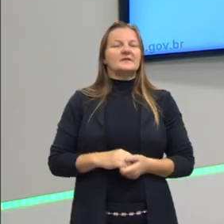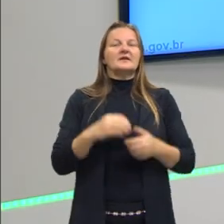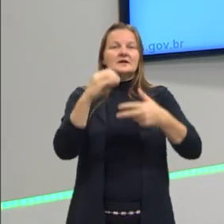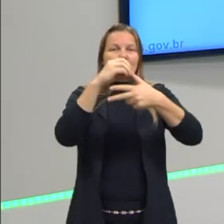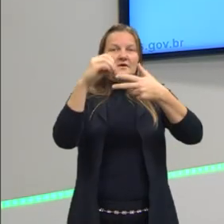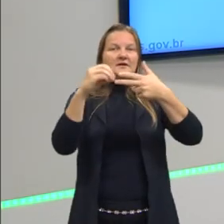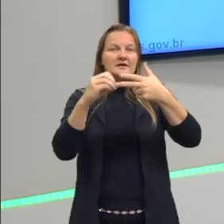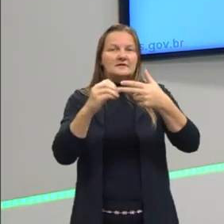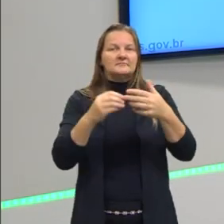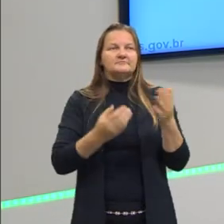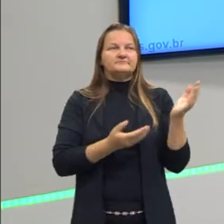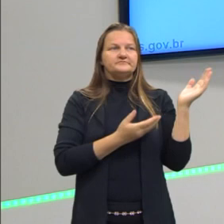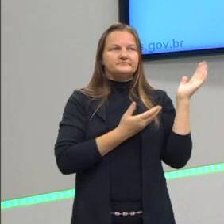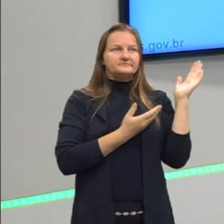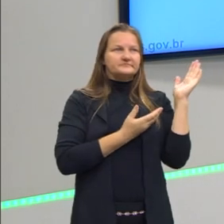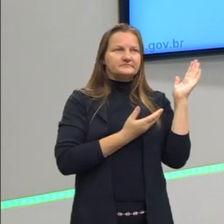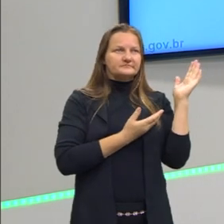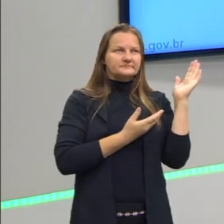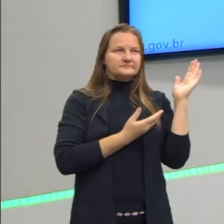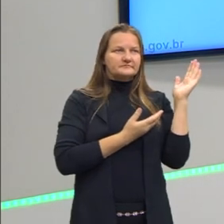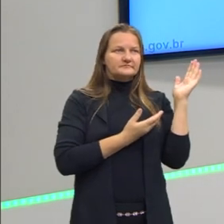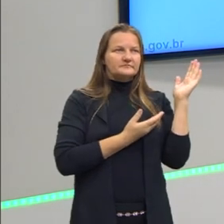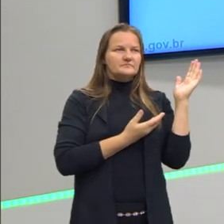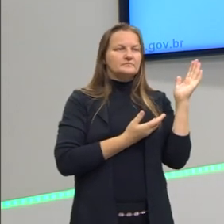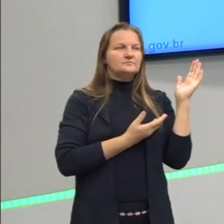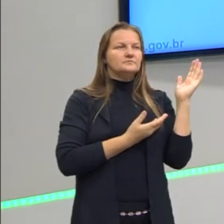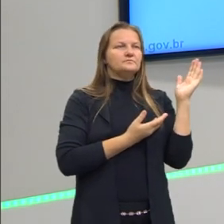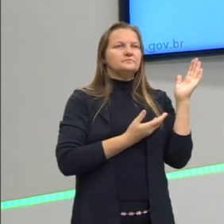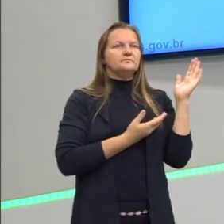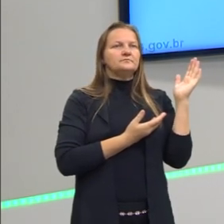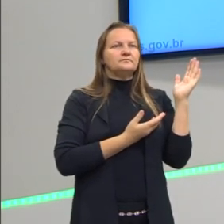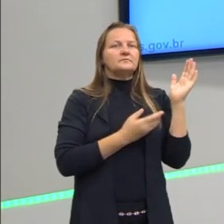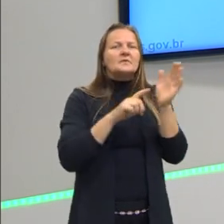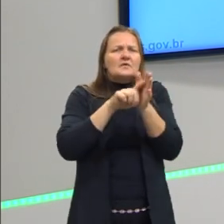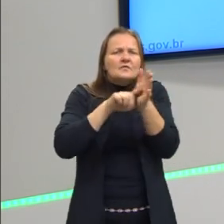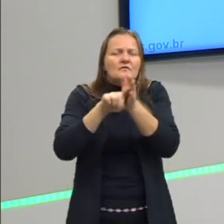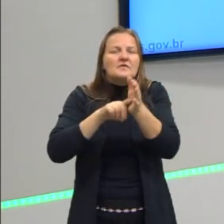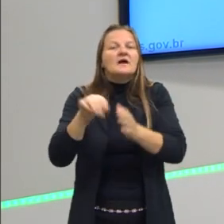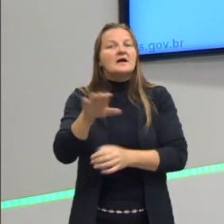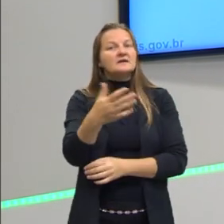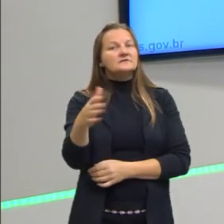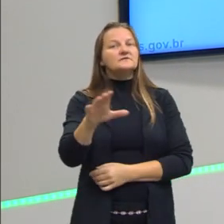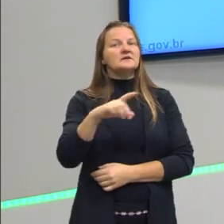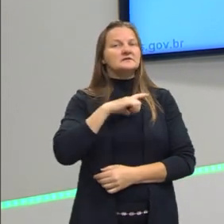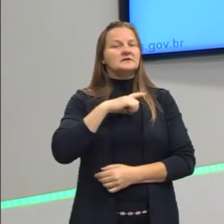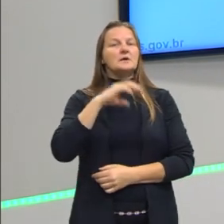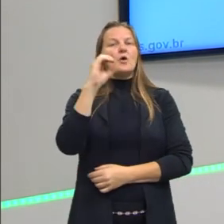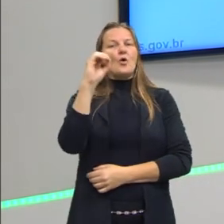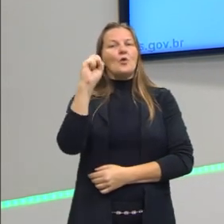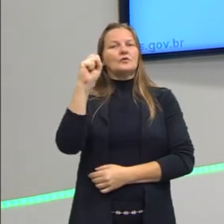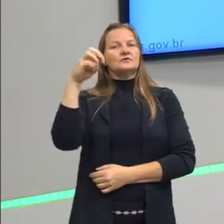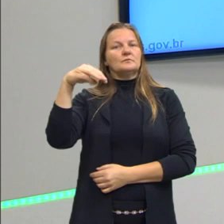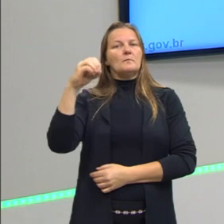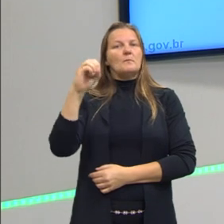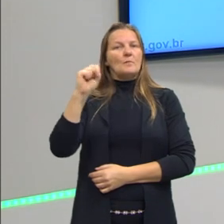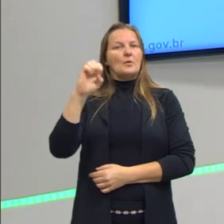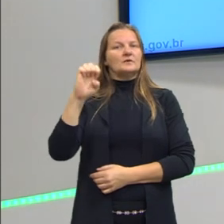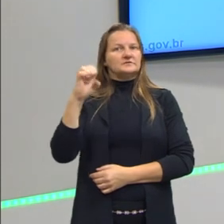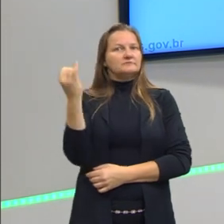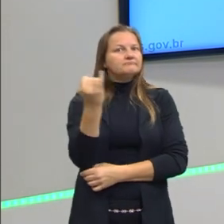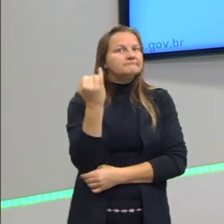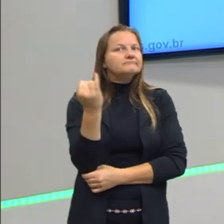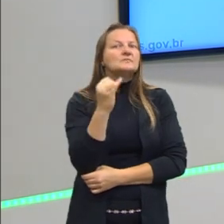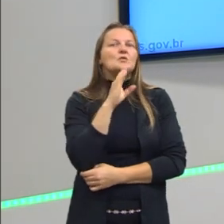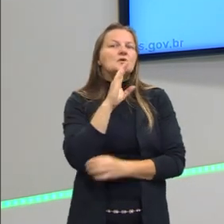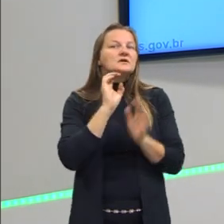questão do Enem, ela traz as questões do Enem que eu verifiquei, elas trazem mais a osmose, só que é super importante